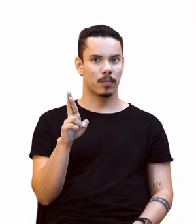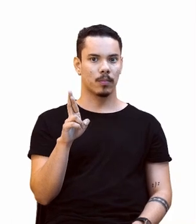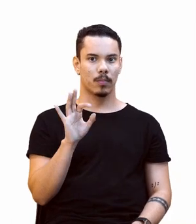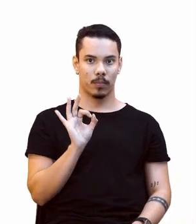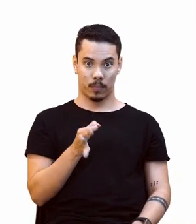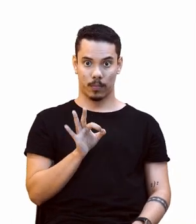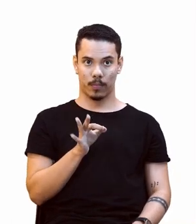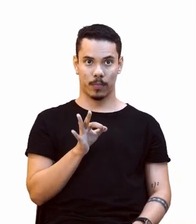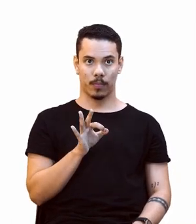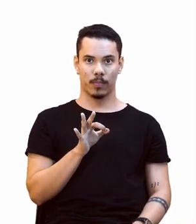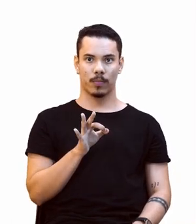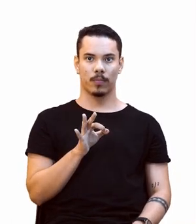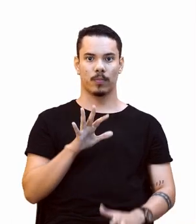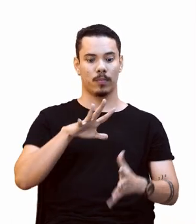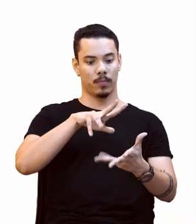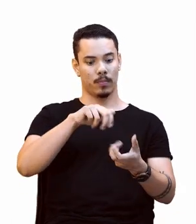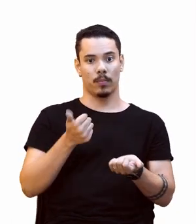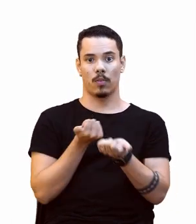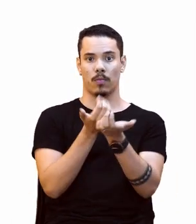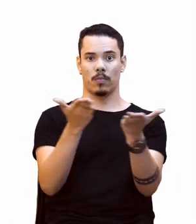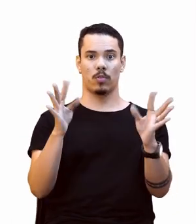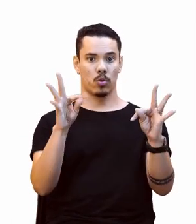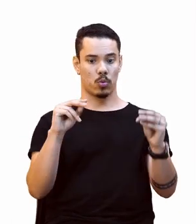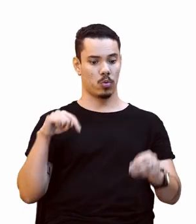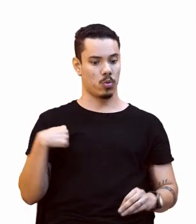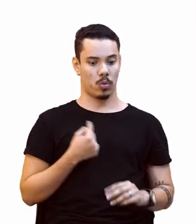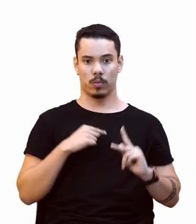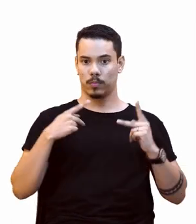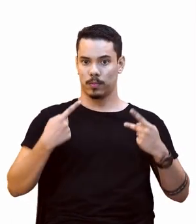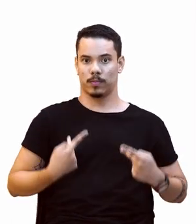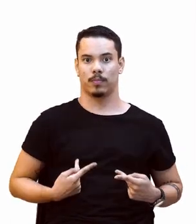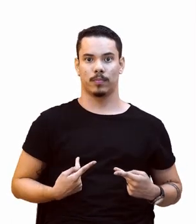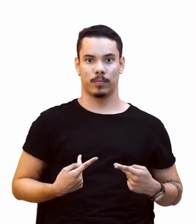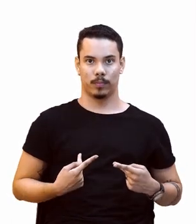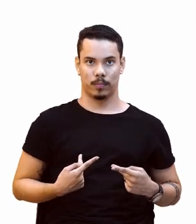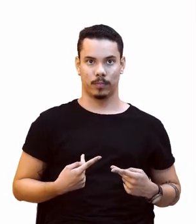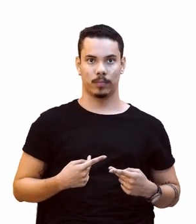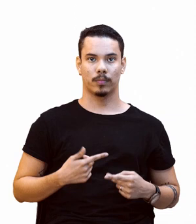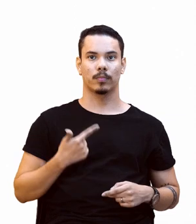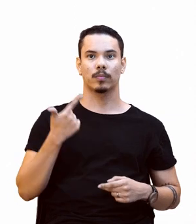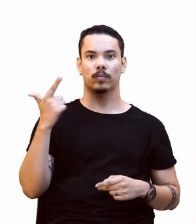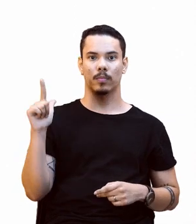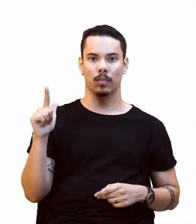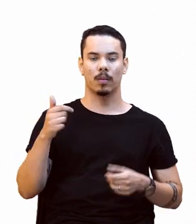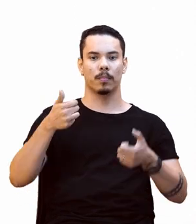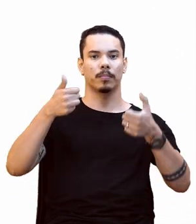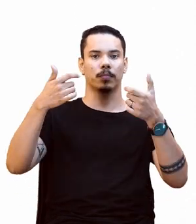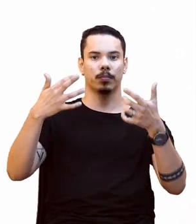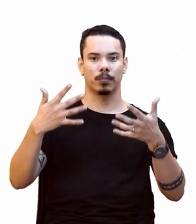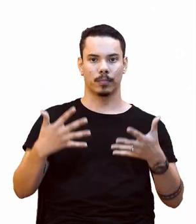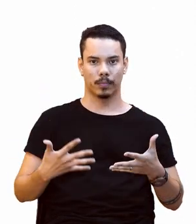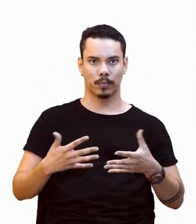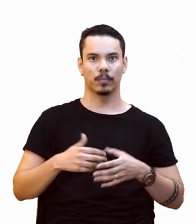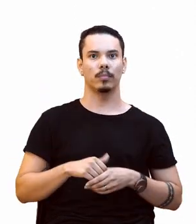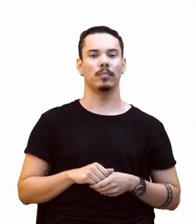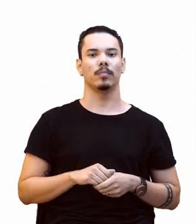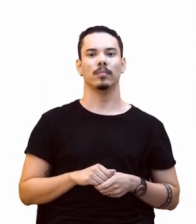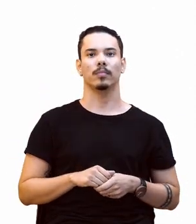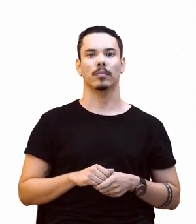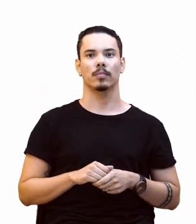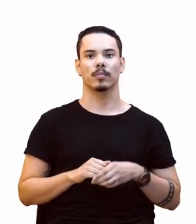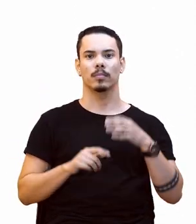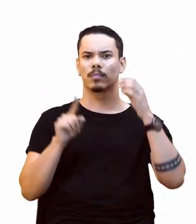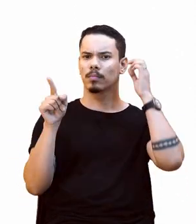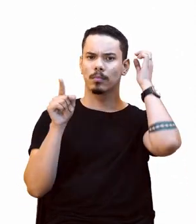Olha só, a Terra fornece tudo isso ao ser humano, senão ele não vive. Próxima questão, discursiva. Vamos lá, bem